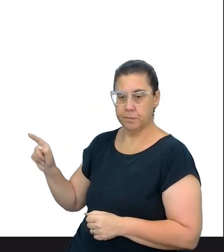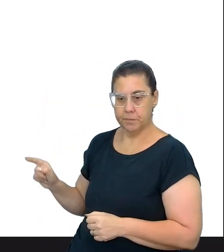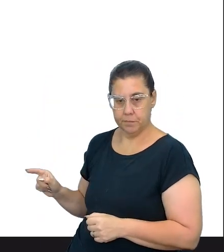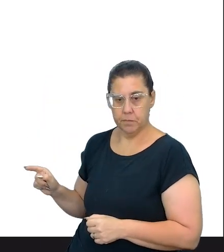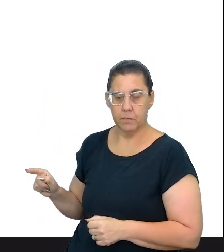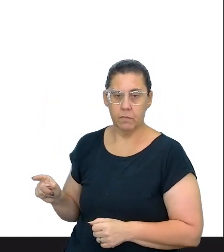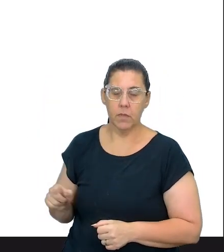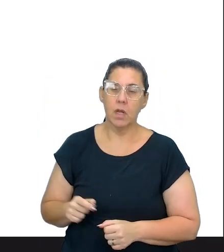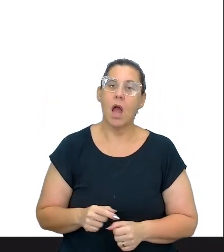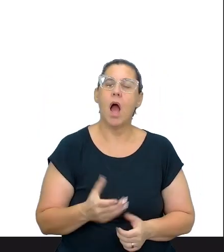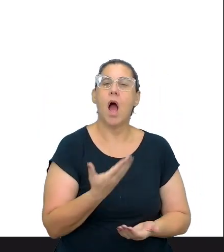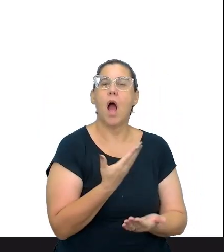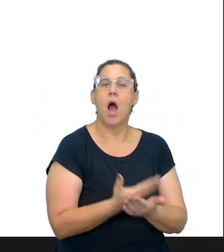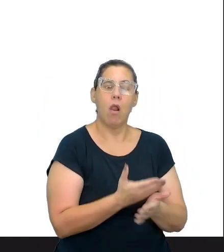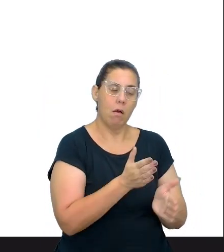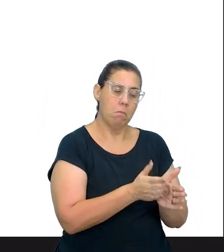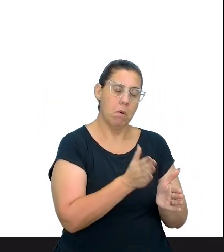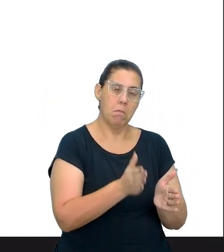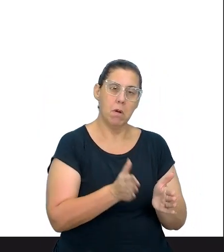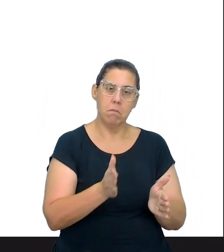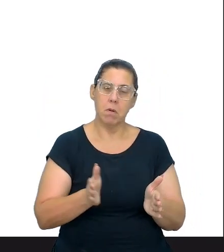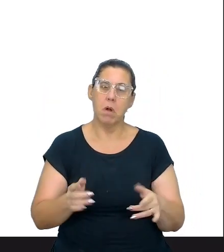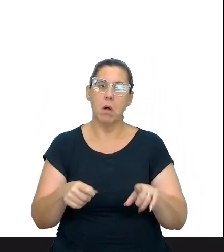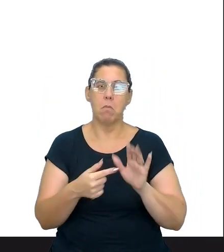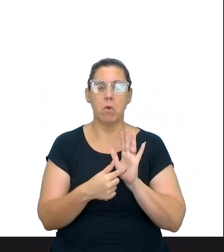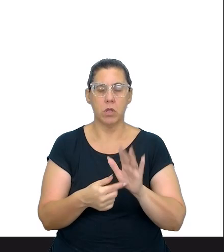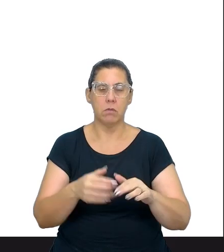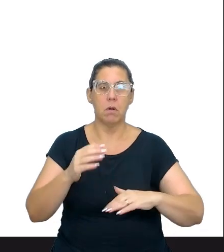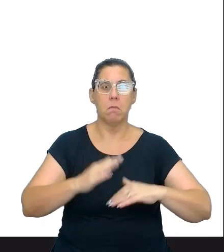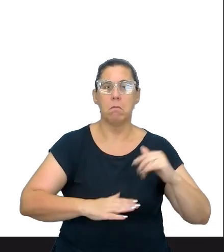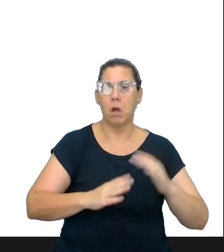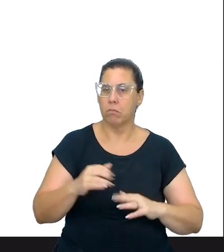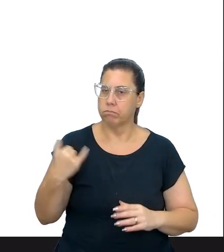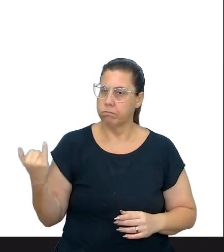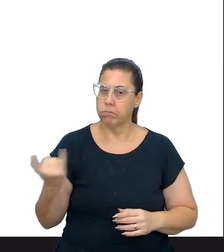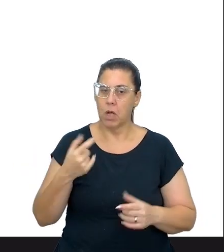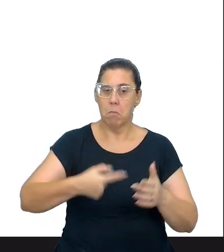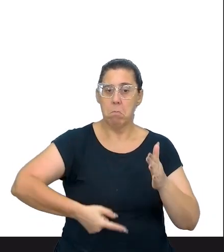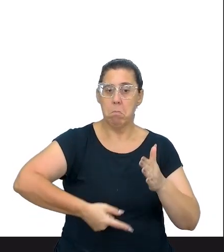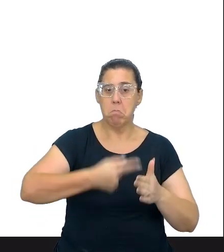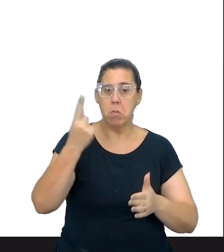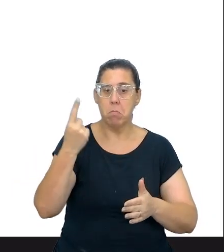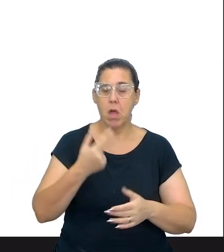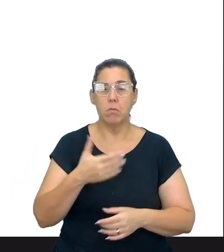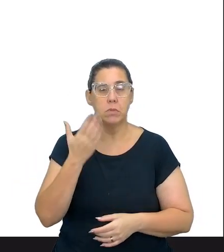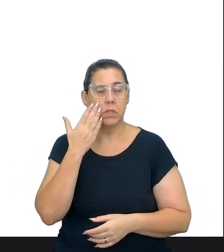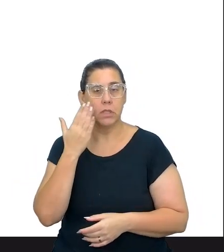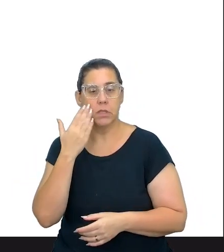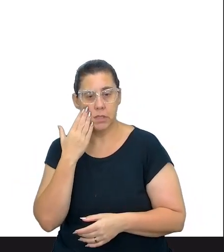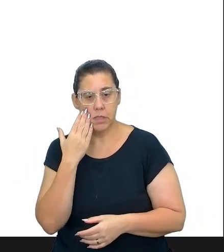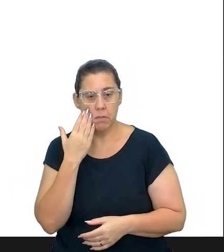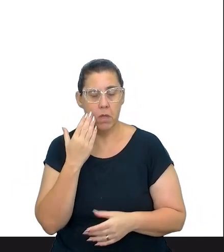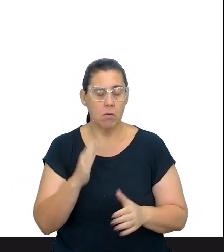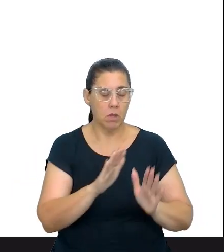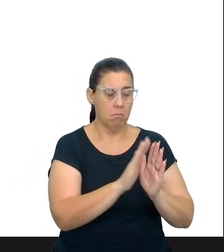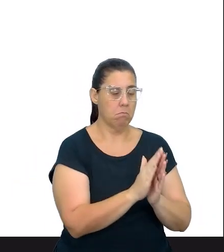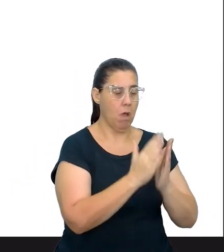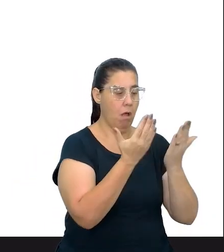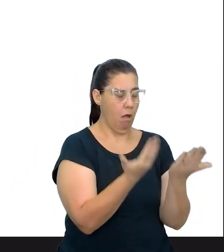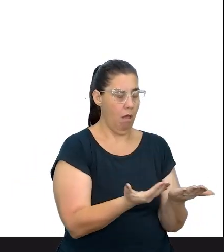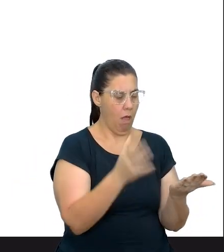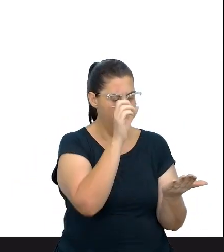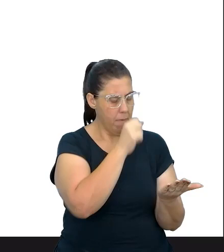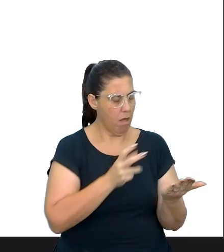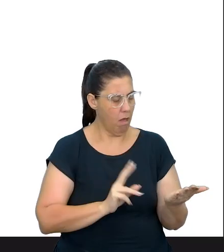panorama das aulas e eu vou apresentar também a habilidade essencial. Então a primeira coisa que a gente tem que fazer quando a gente abre o caderno do Aprender